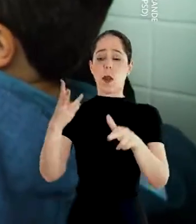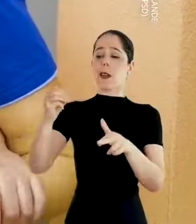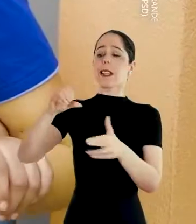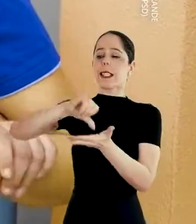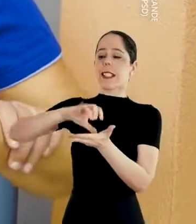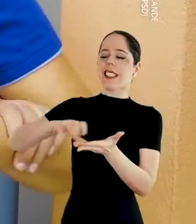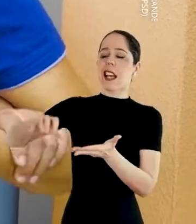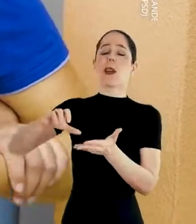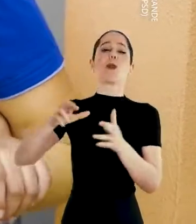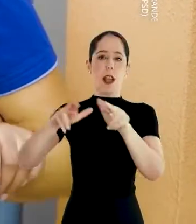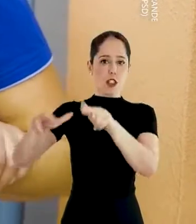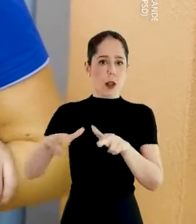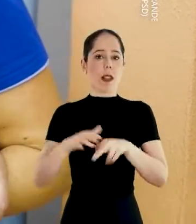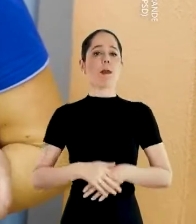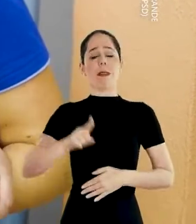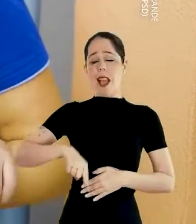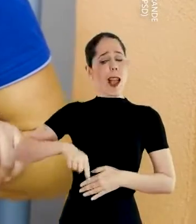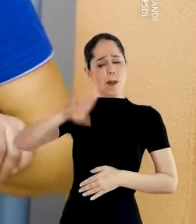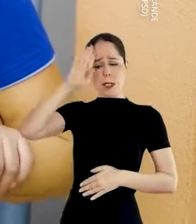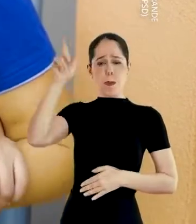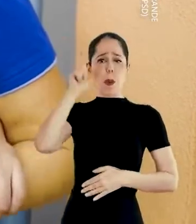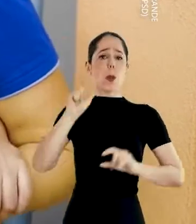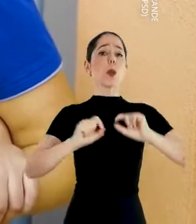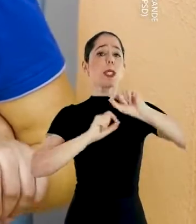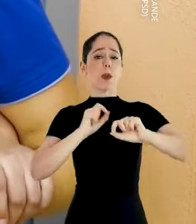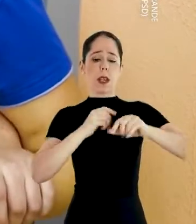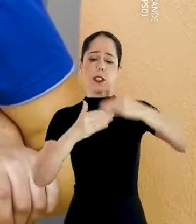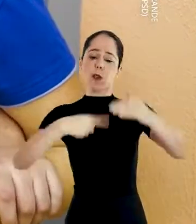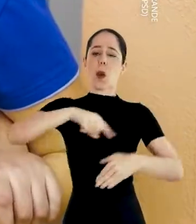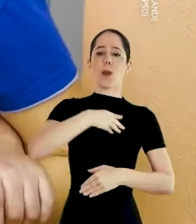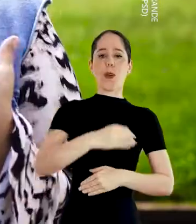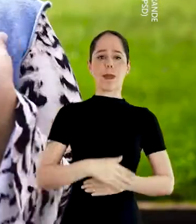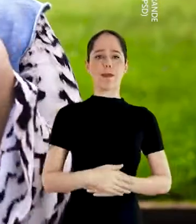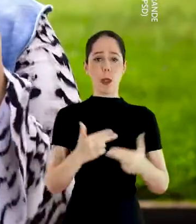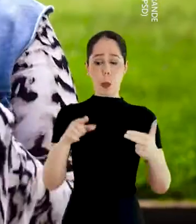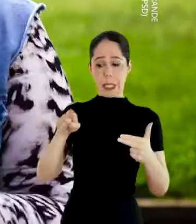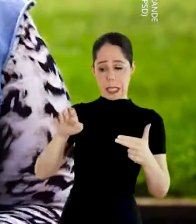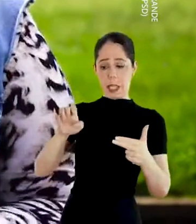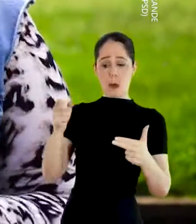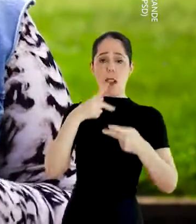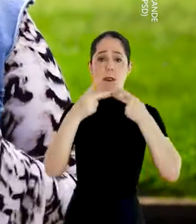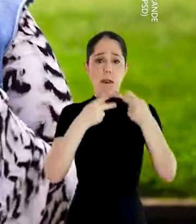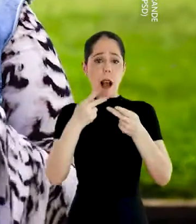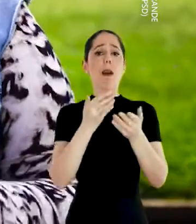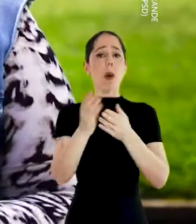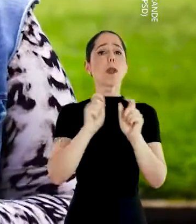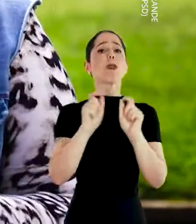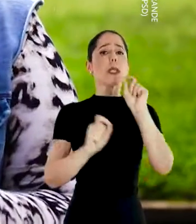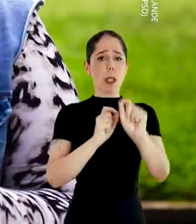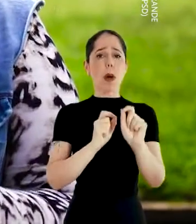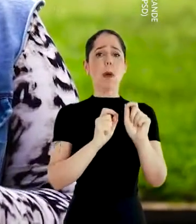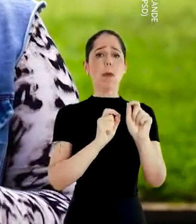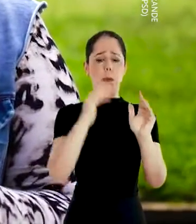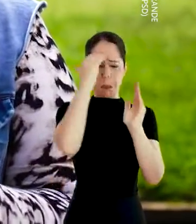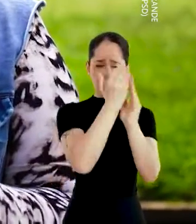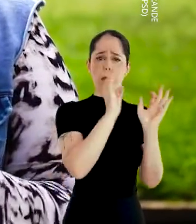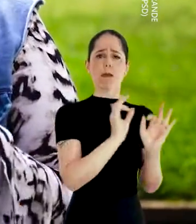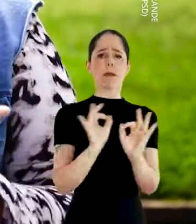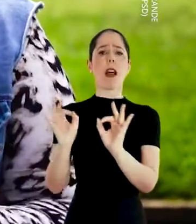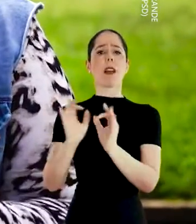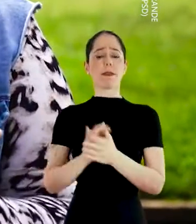regionais. E ela é fundamental para o desenvolvimento dos nossos filhos. E as coisas que ele falou, ele começou a